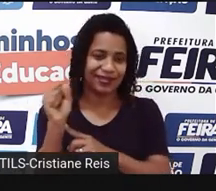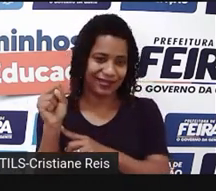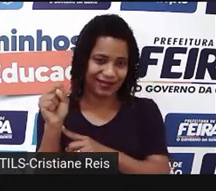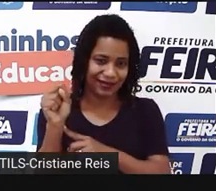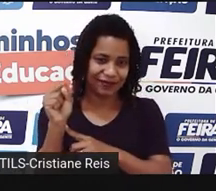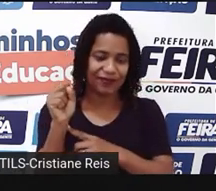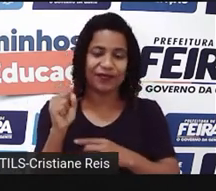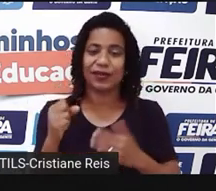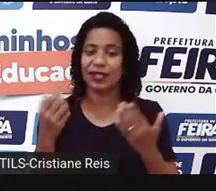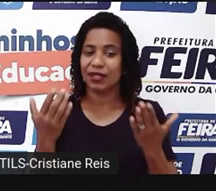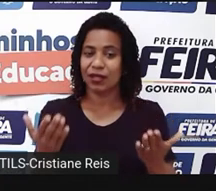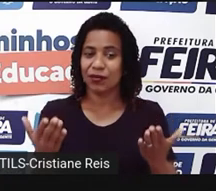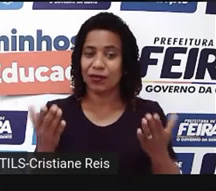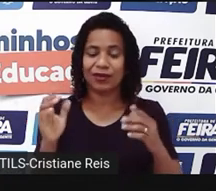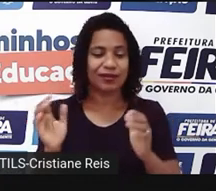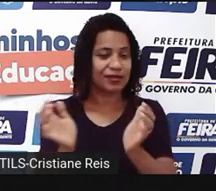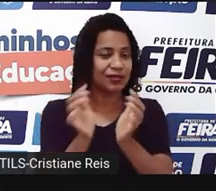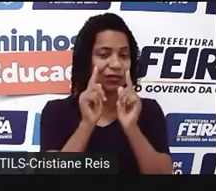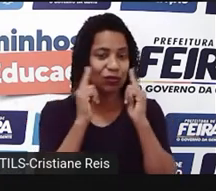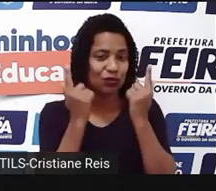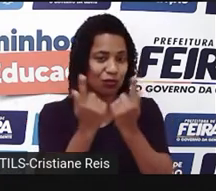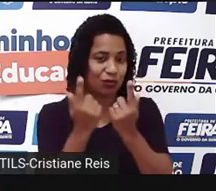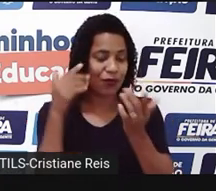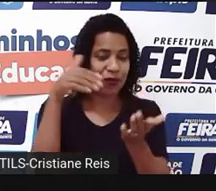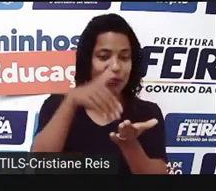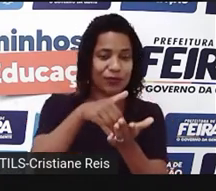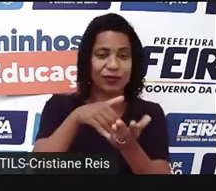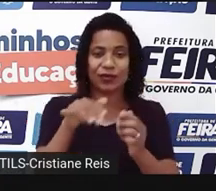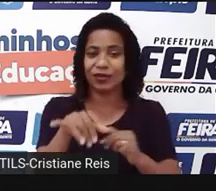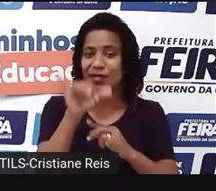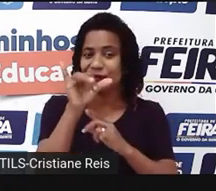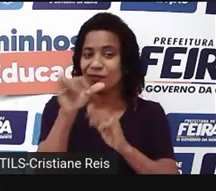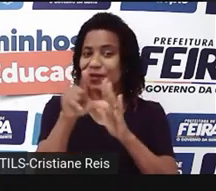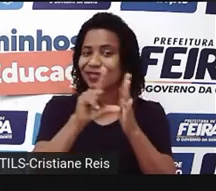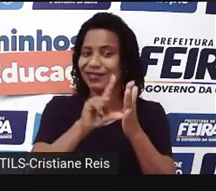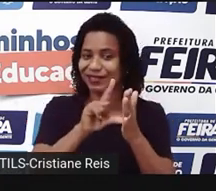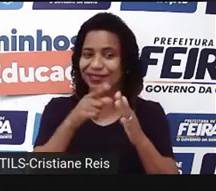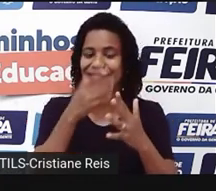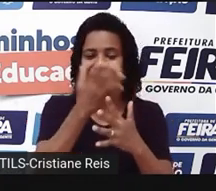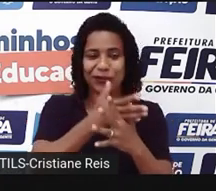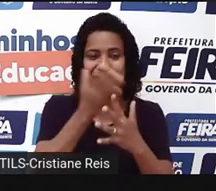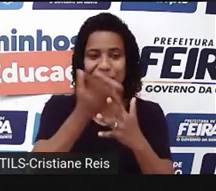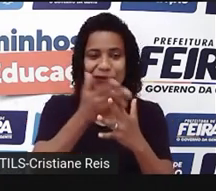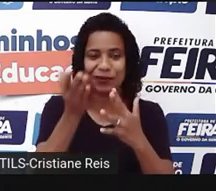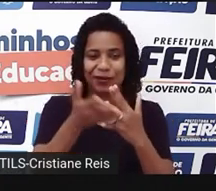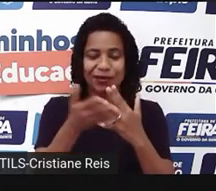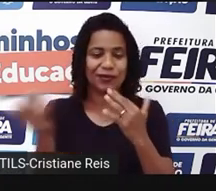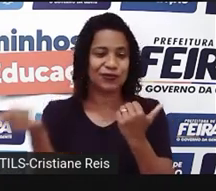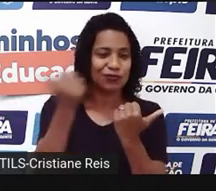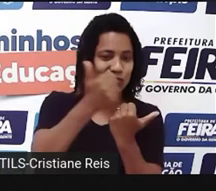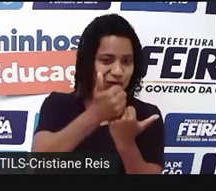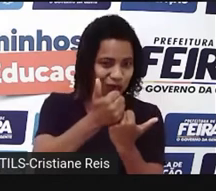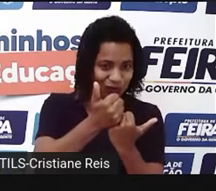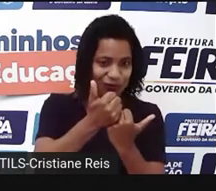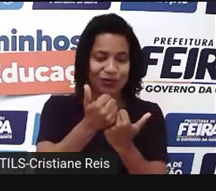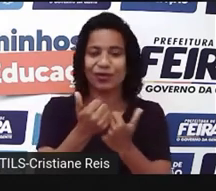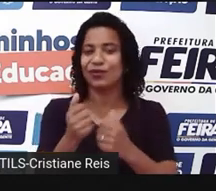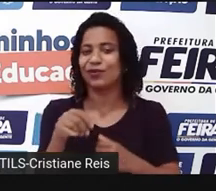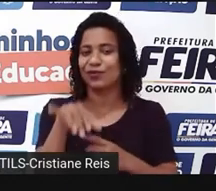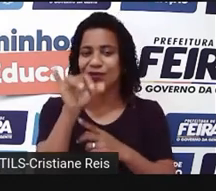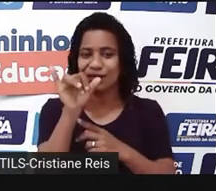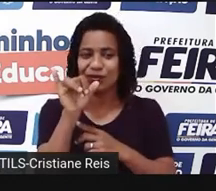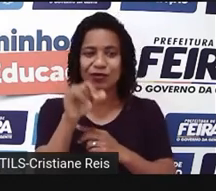são as palavras que terminam em y, mas antes do y nós temos a consoante. Então, substituímos o y por i e